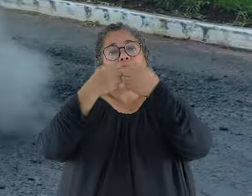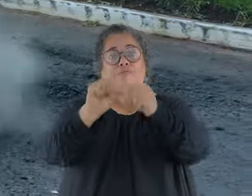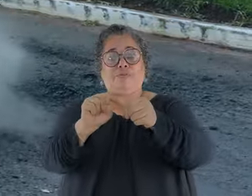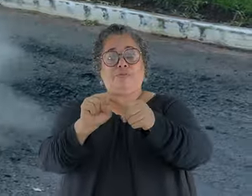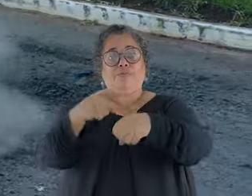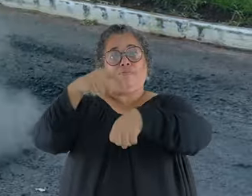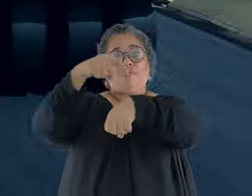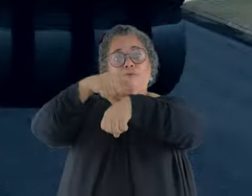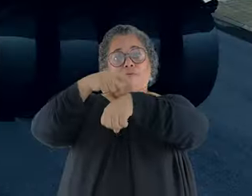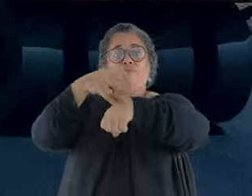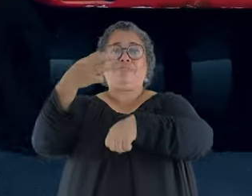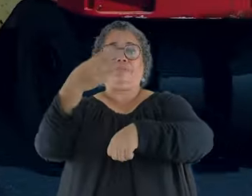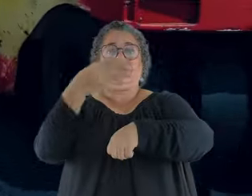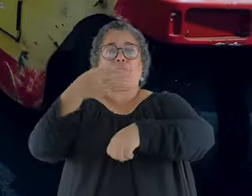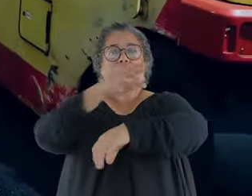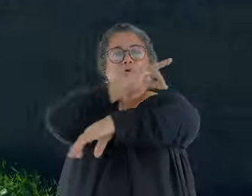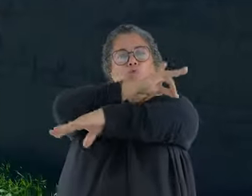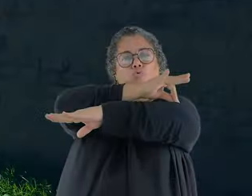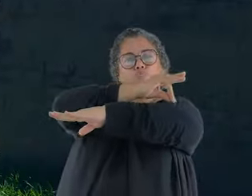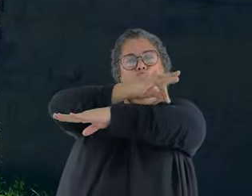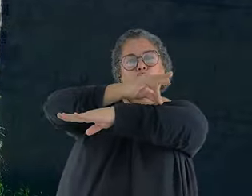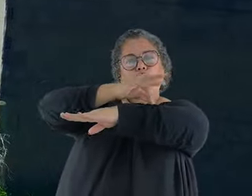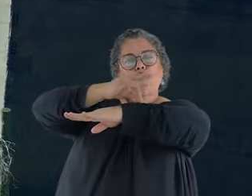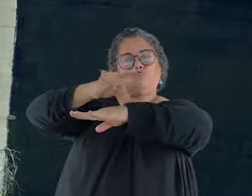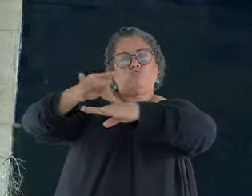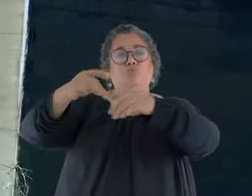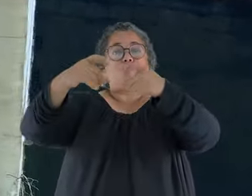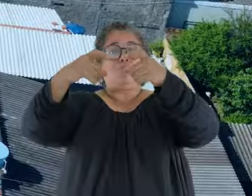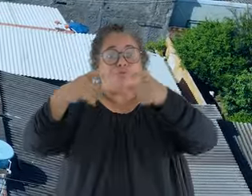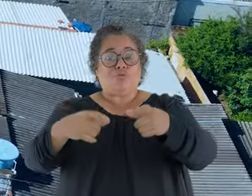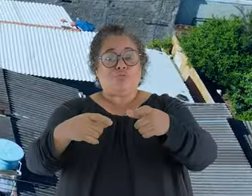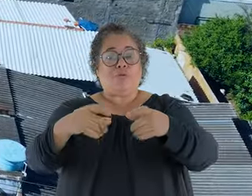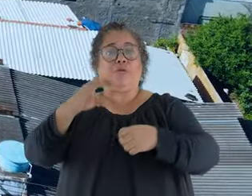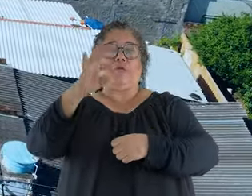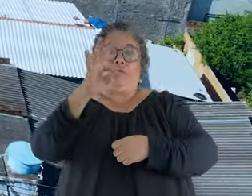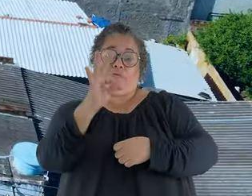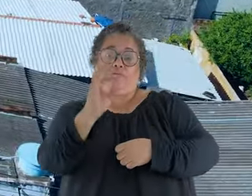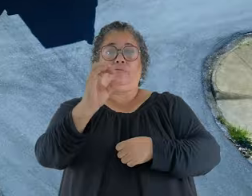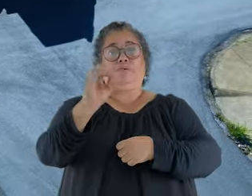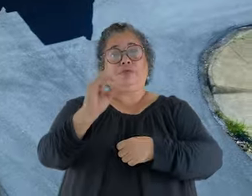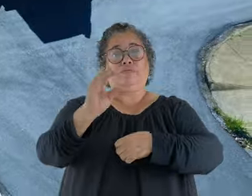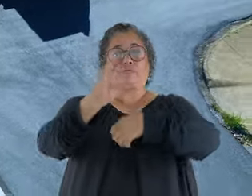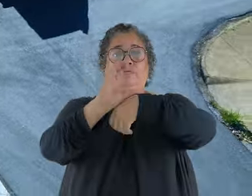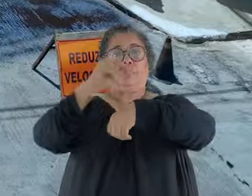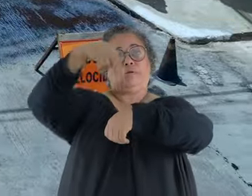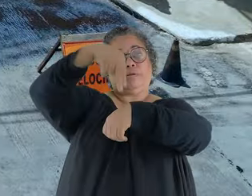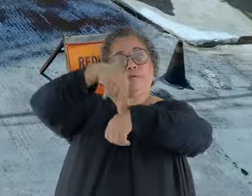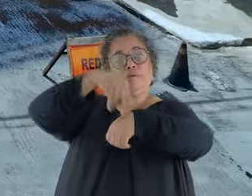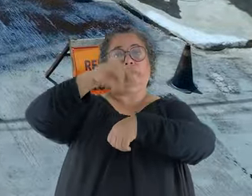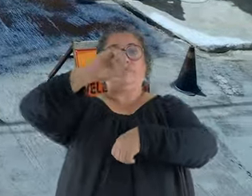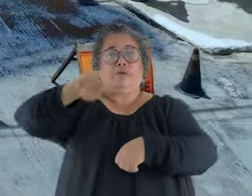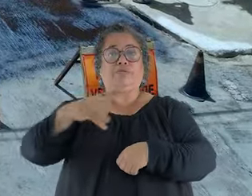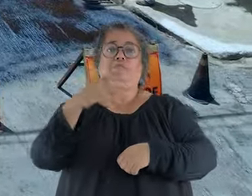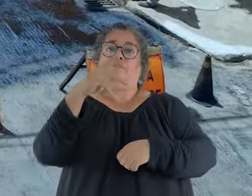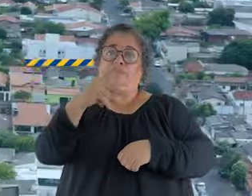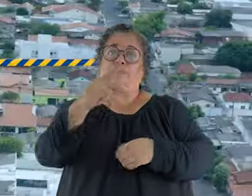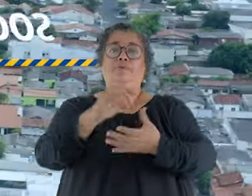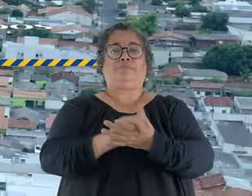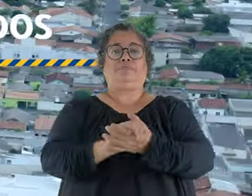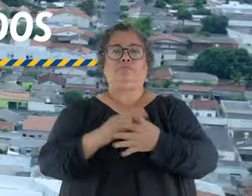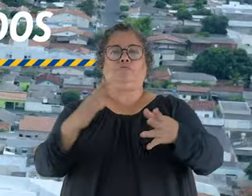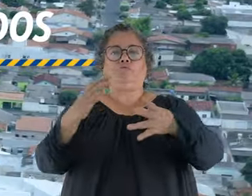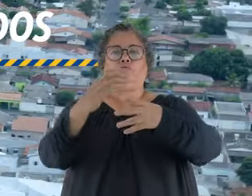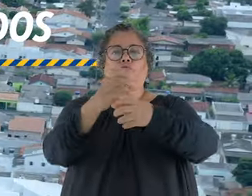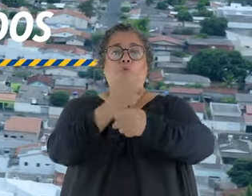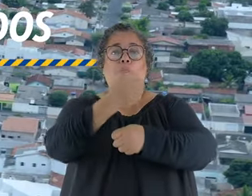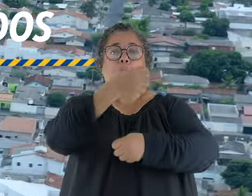E a terceira fase de recapeamento de vias e sinalização já começou! No Tocantins, Caraã e Jardim das Palmeiras. Ao